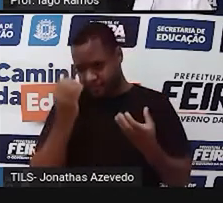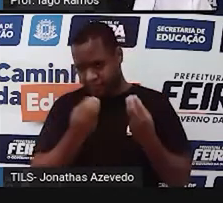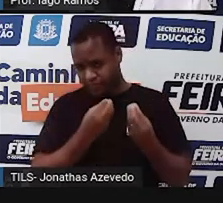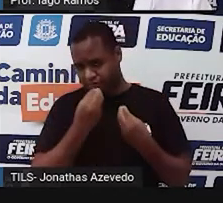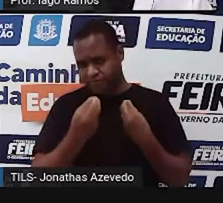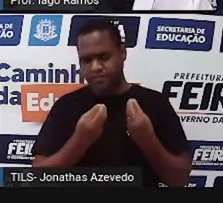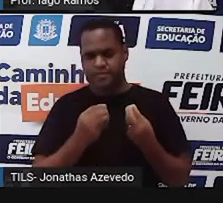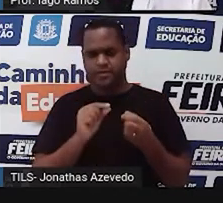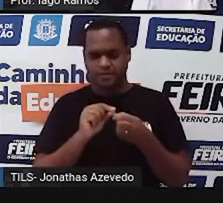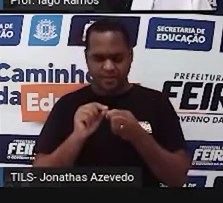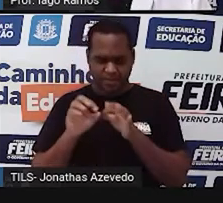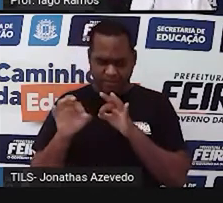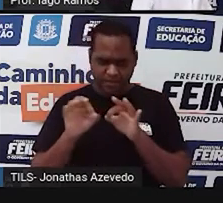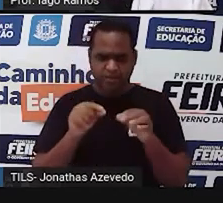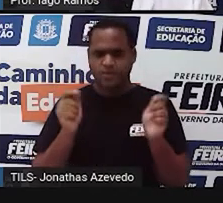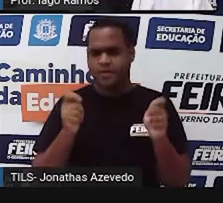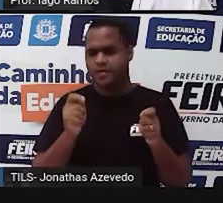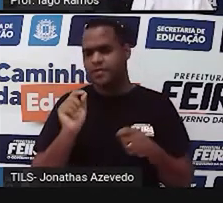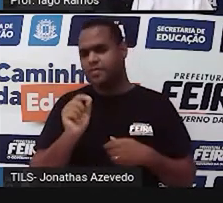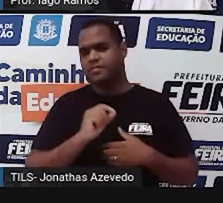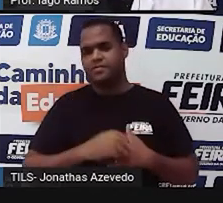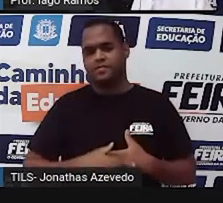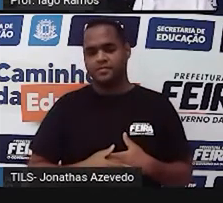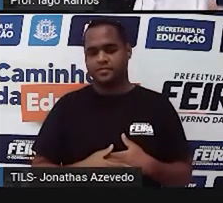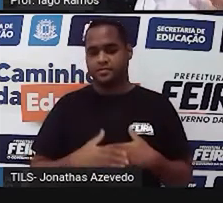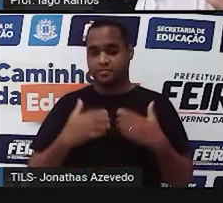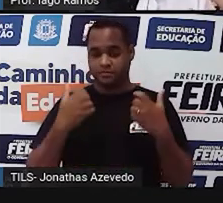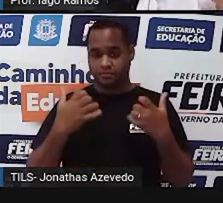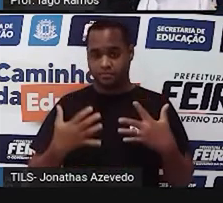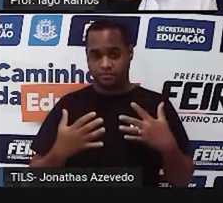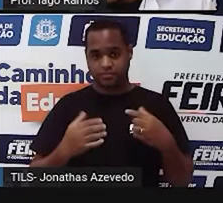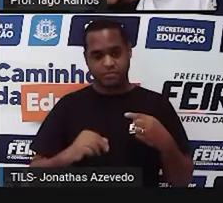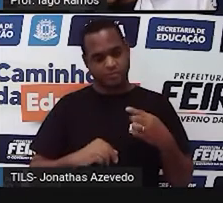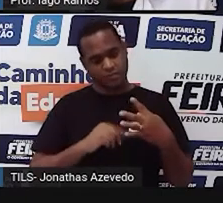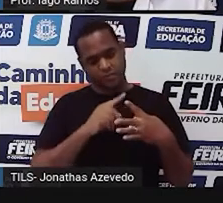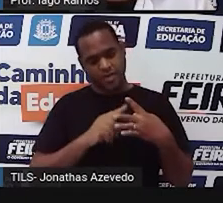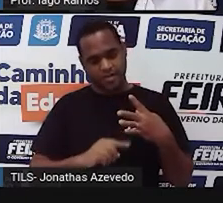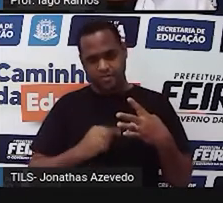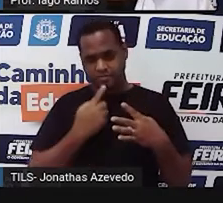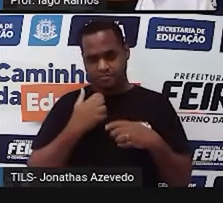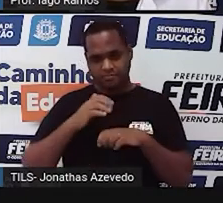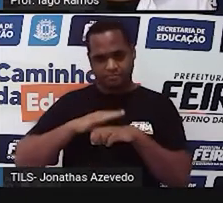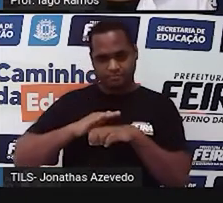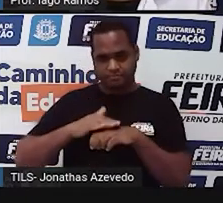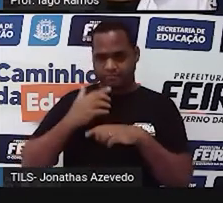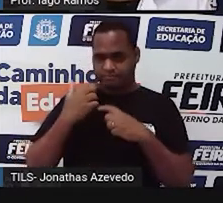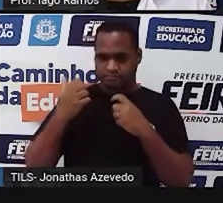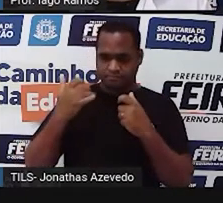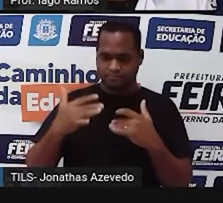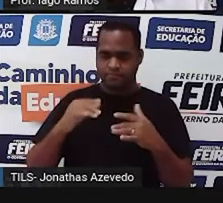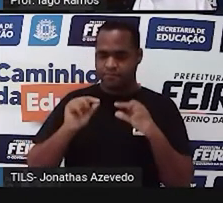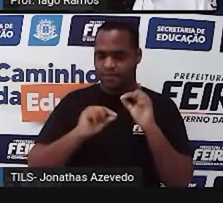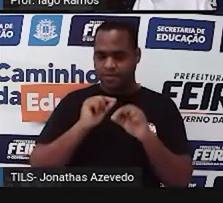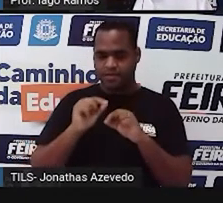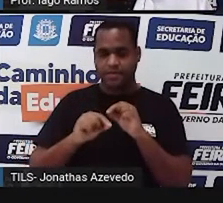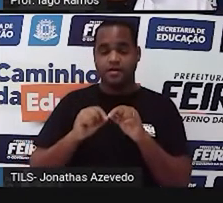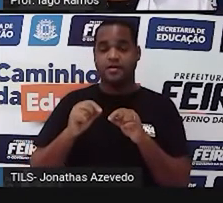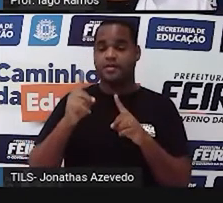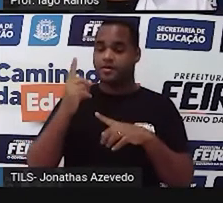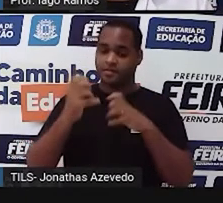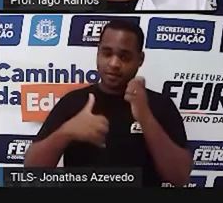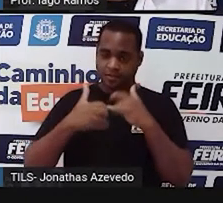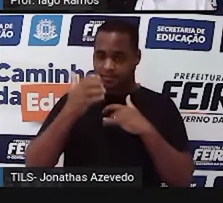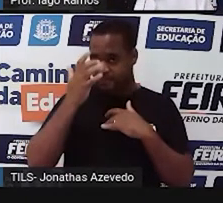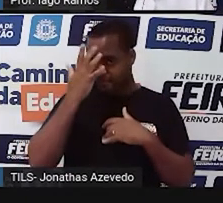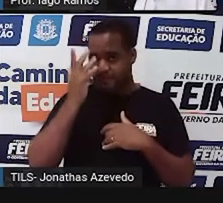mesmos autores explicam pra nós como é que funciona essa balança. E eu vou tentar explicar isso pra você de um jeito mais